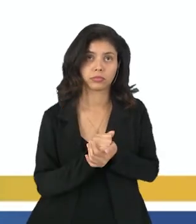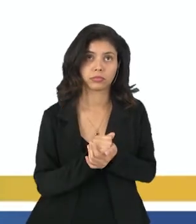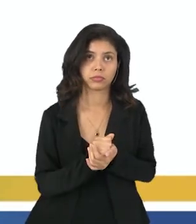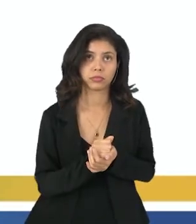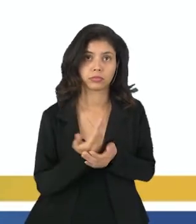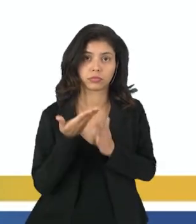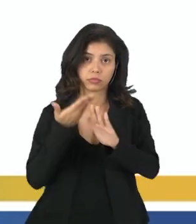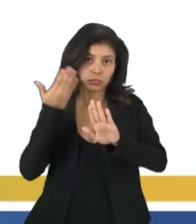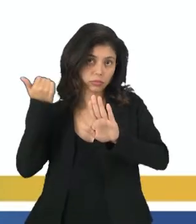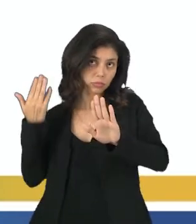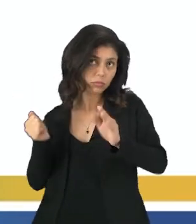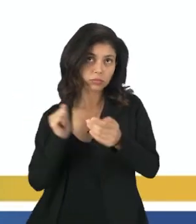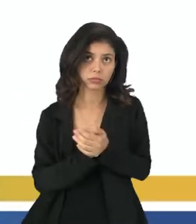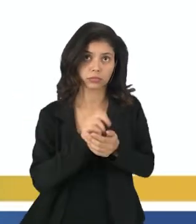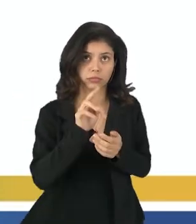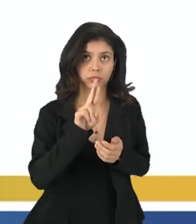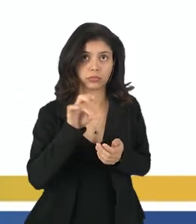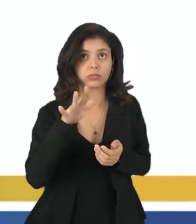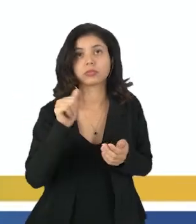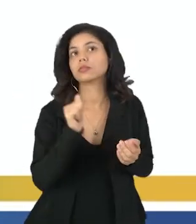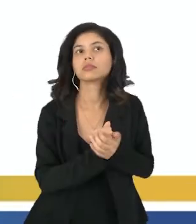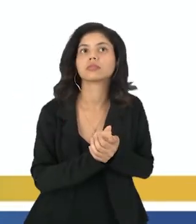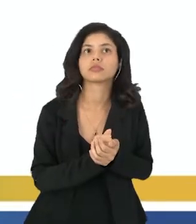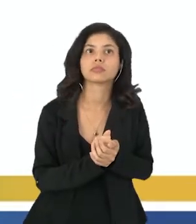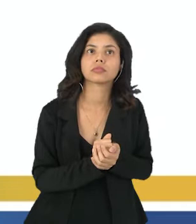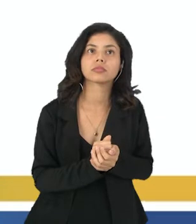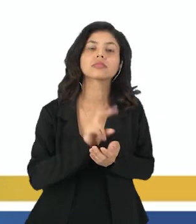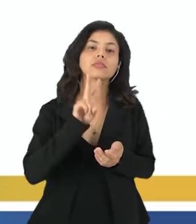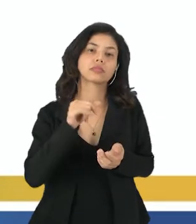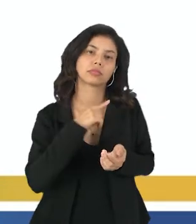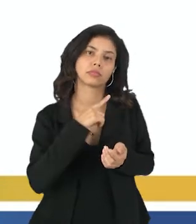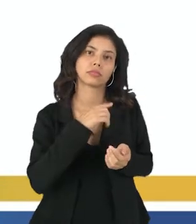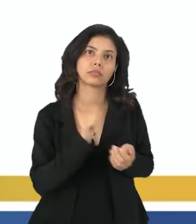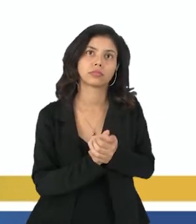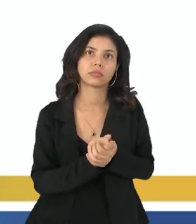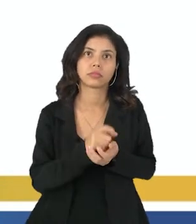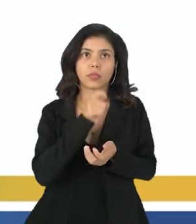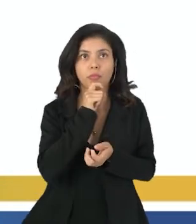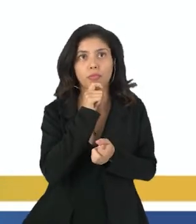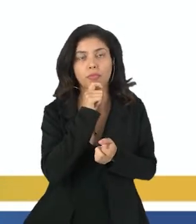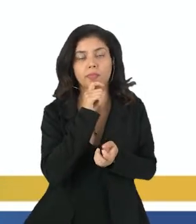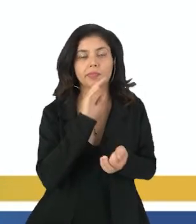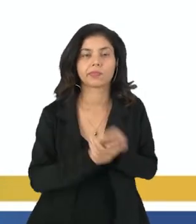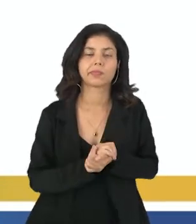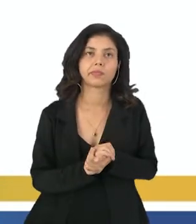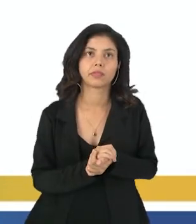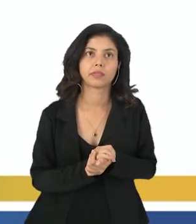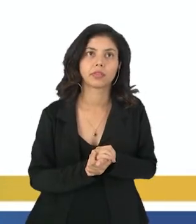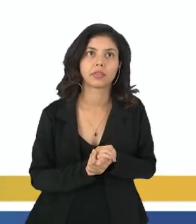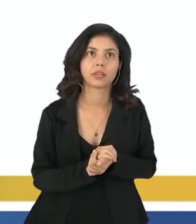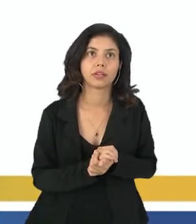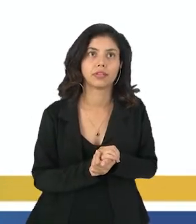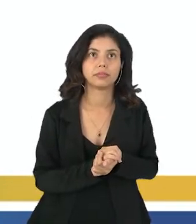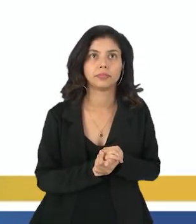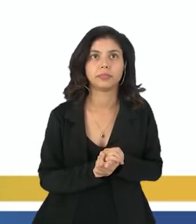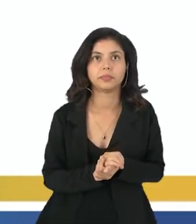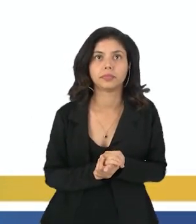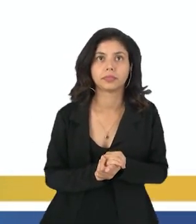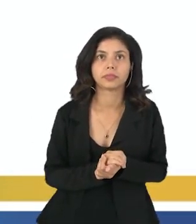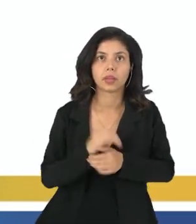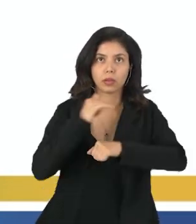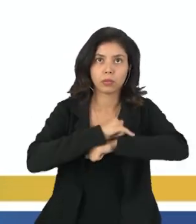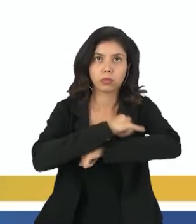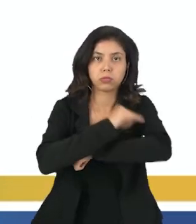aquela partezinha de trás, né? A serpentina, né? Onde a gente coloca ali roupa para secar. Periodicamente. Para que a